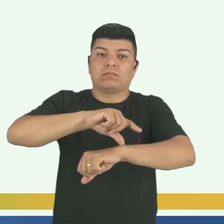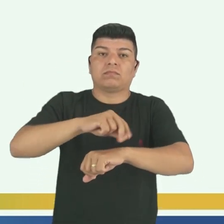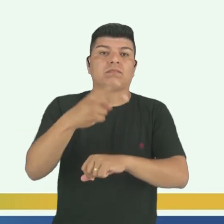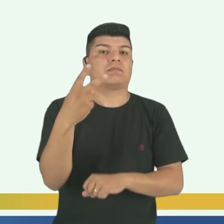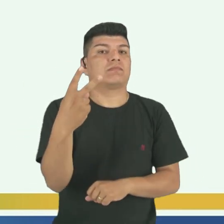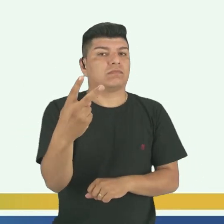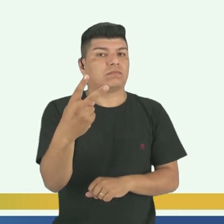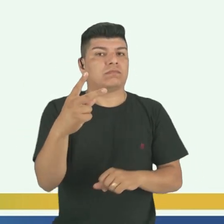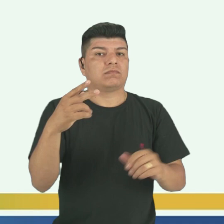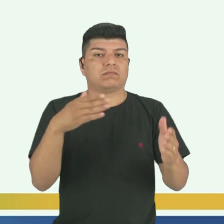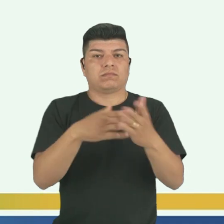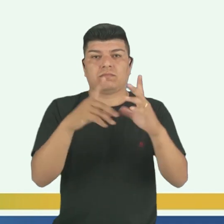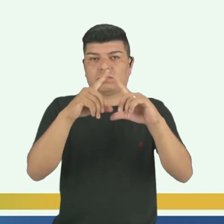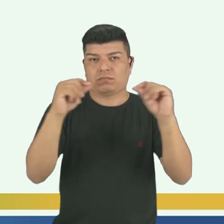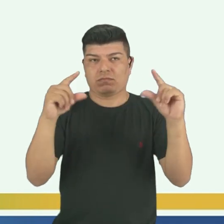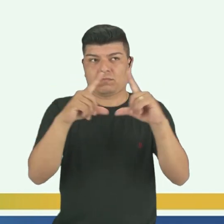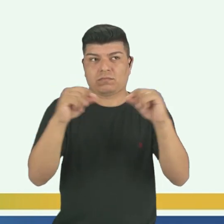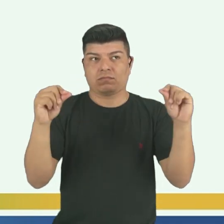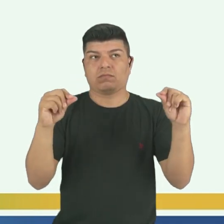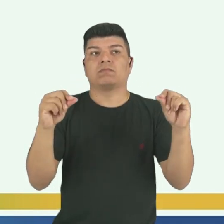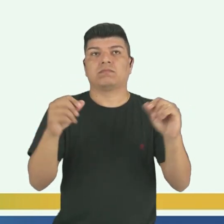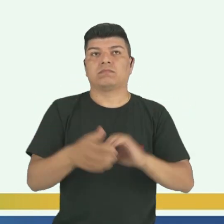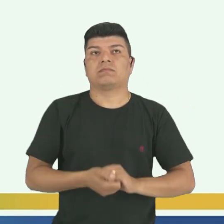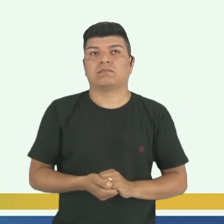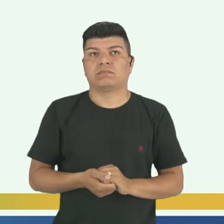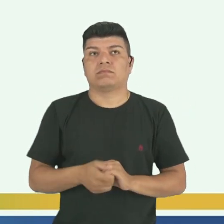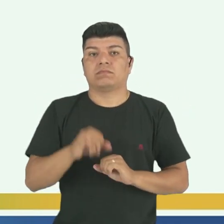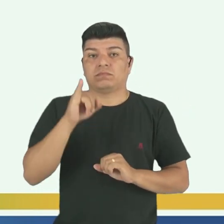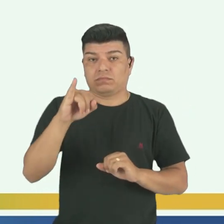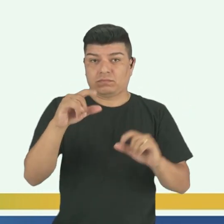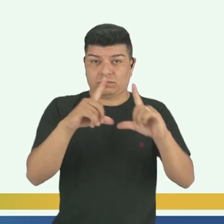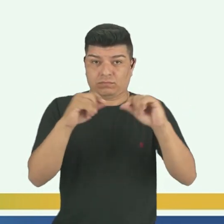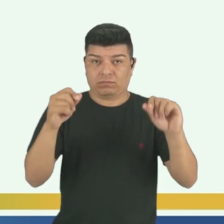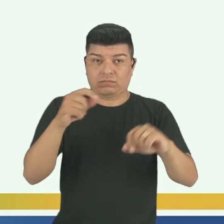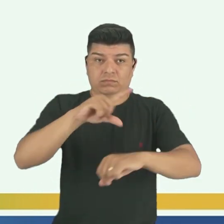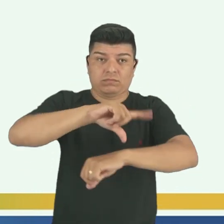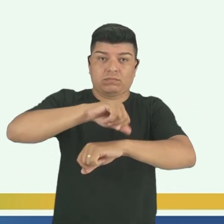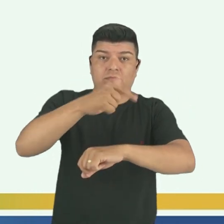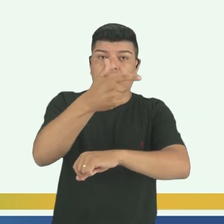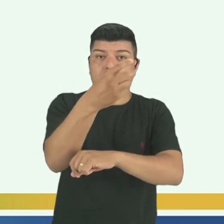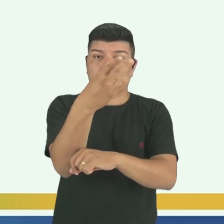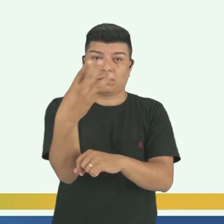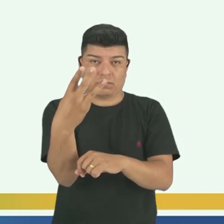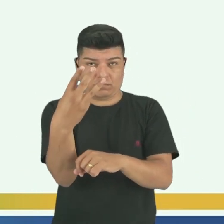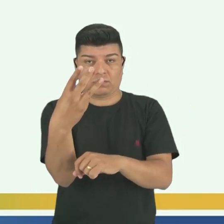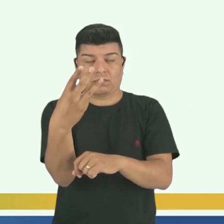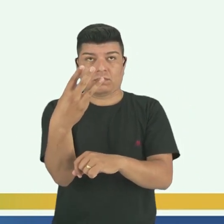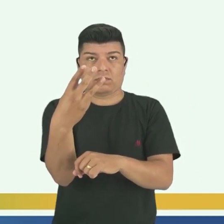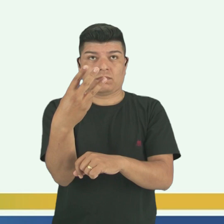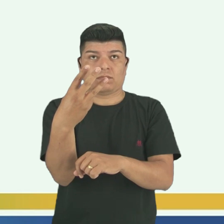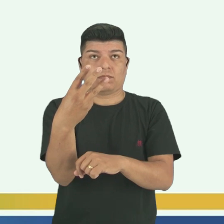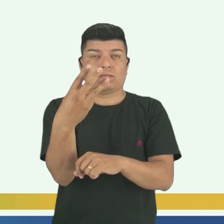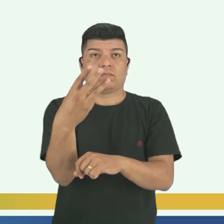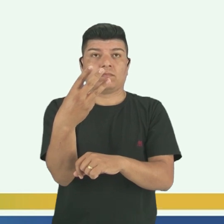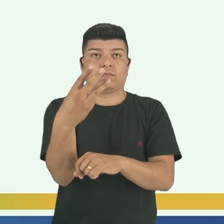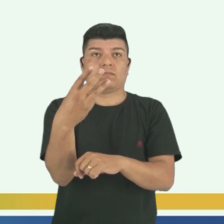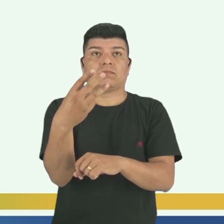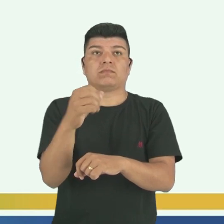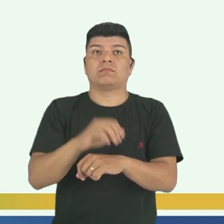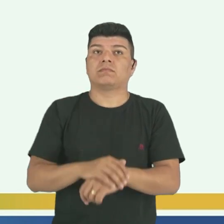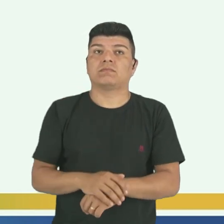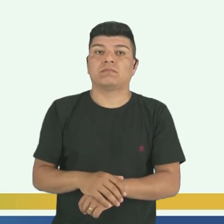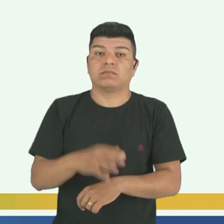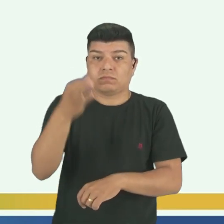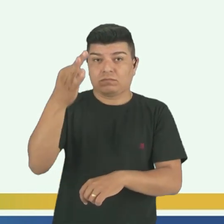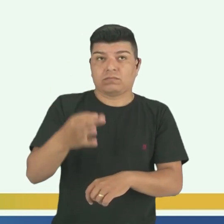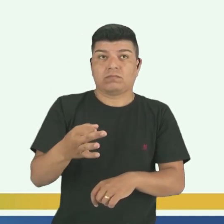Brasília, ok? Então, se em Brasília são 23, 22, 21 horas.